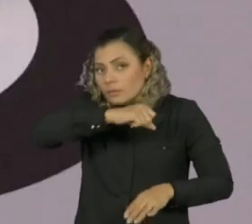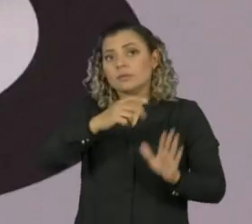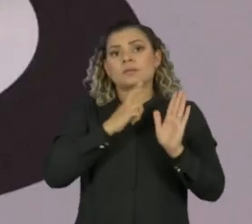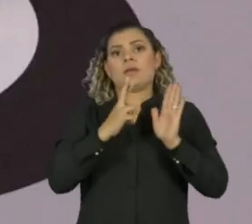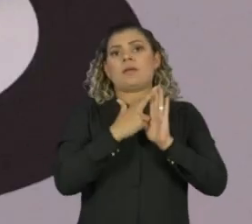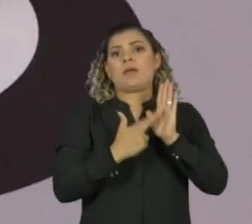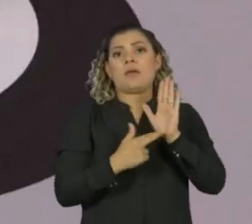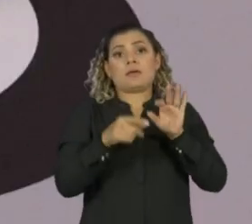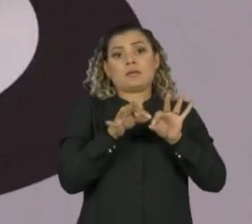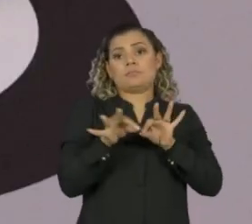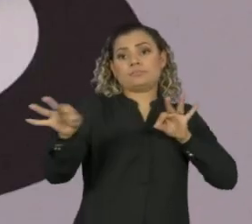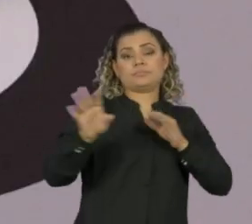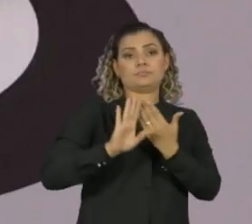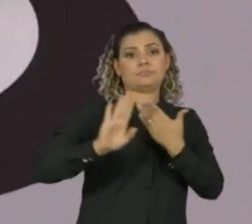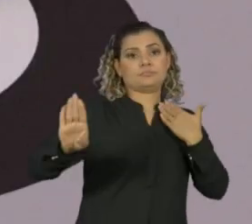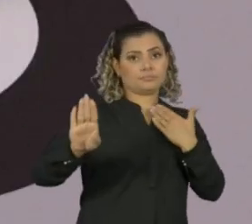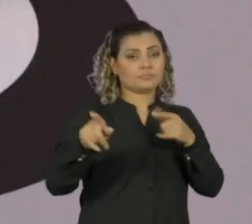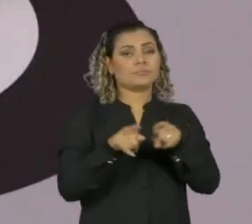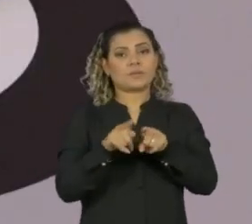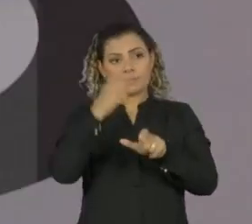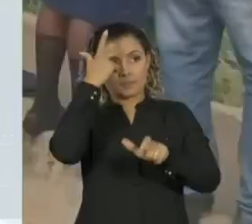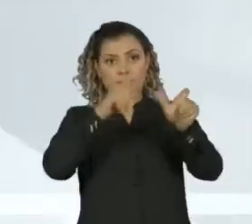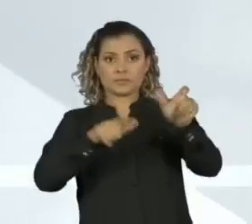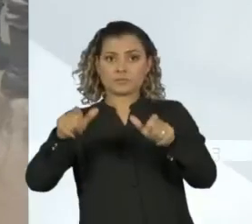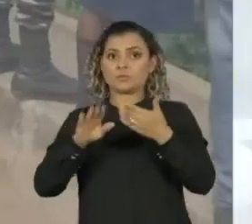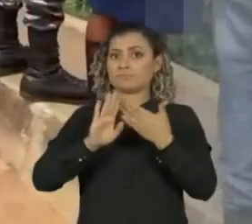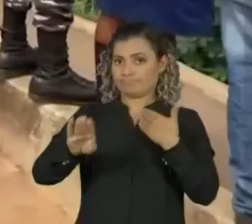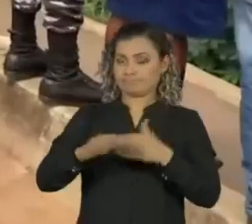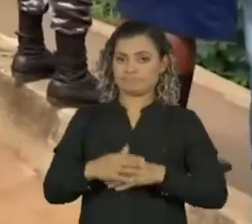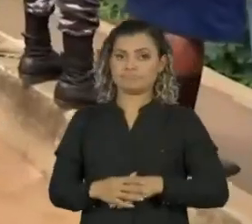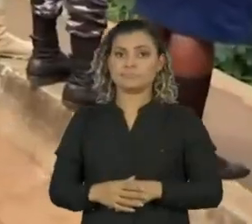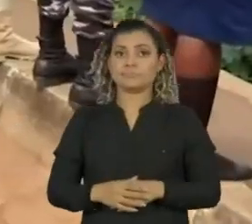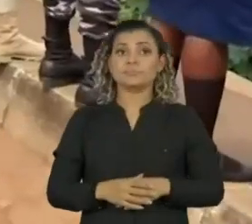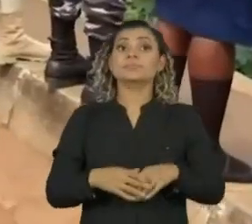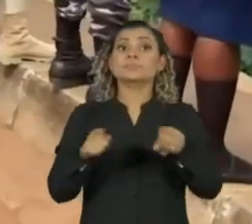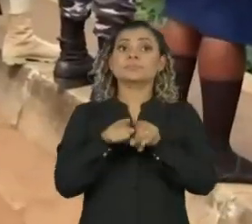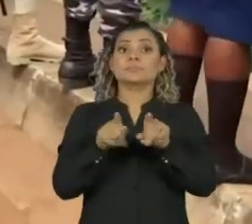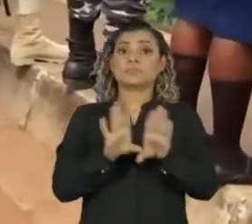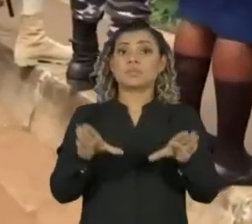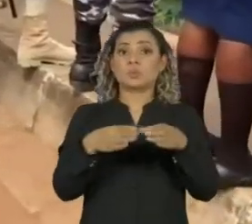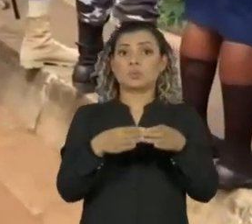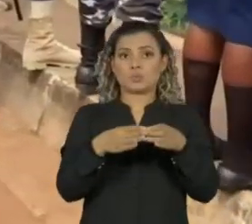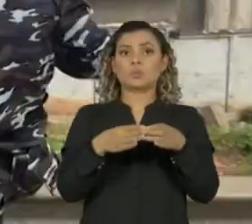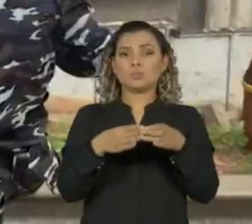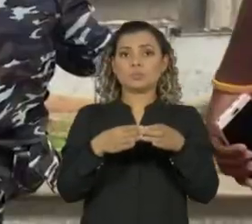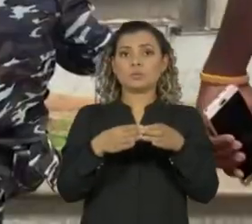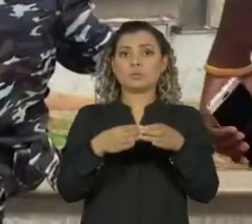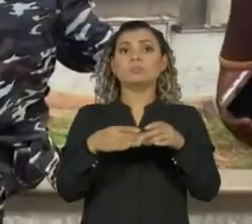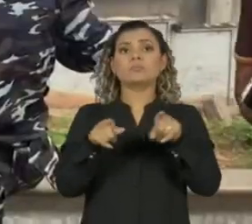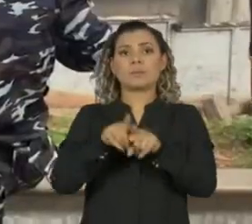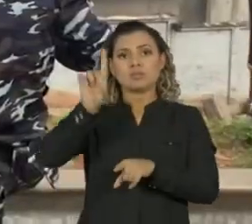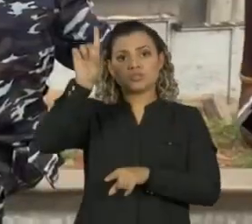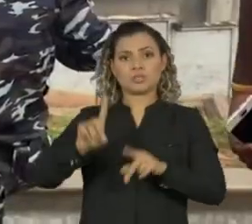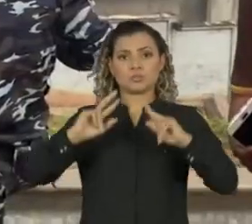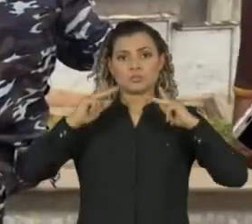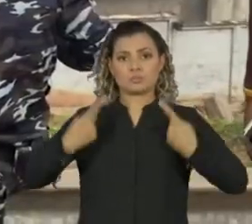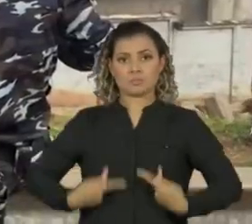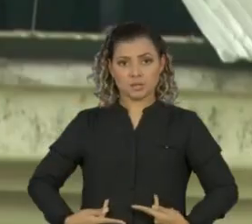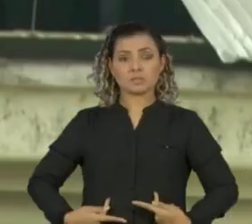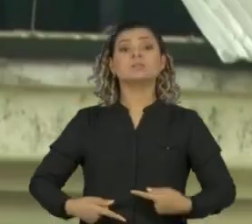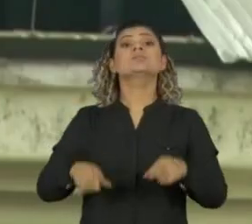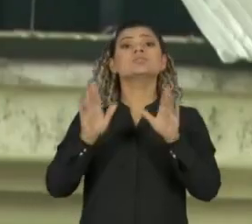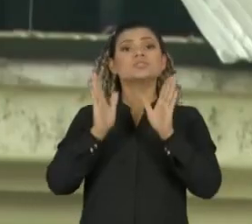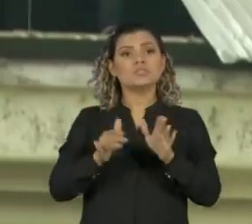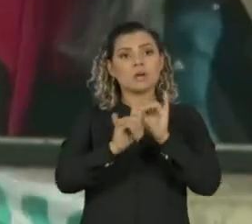regra dos dois metros de distância entre as pessoas. O Alto Comissariado das Nações Unidas para Direitos Humanos alerta sobre a